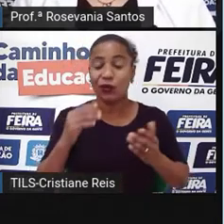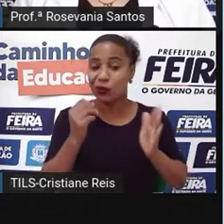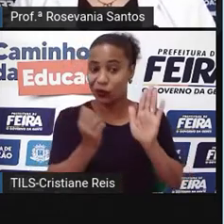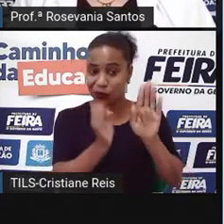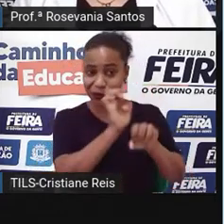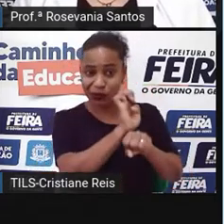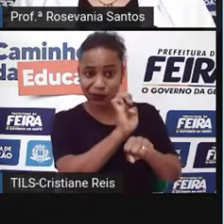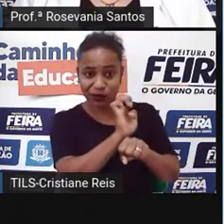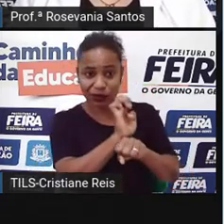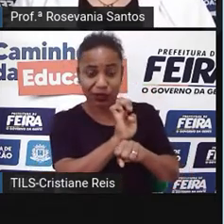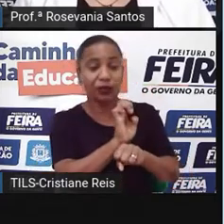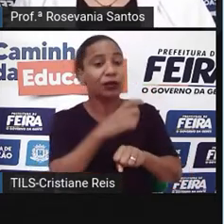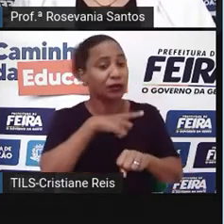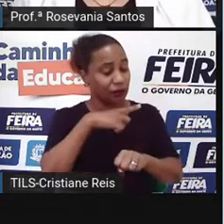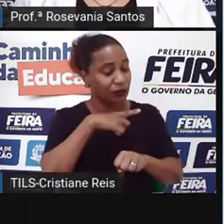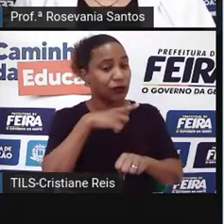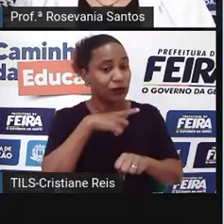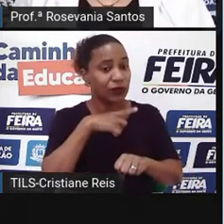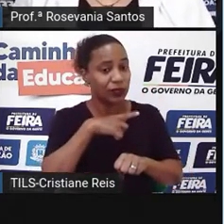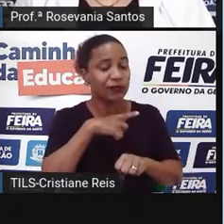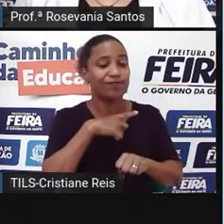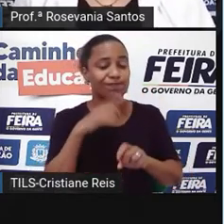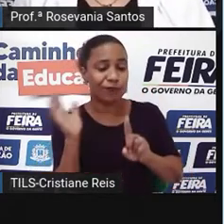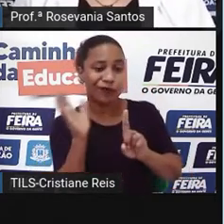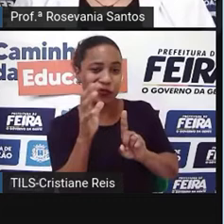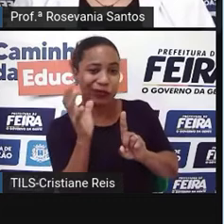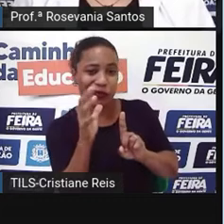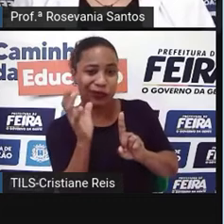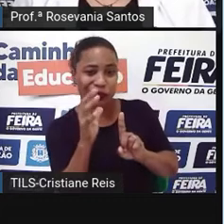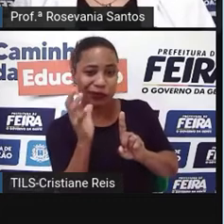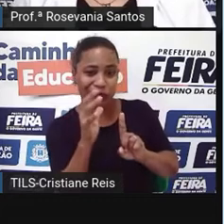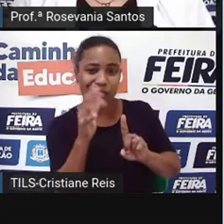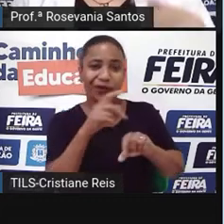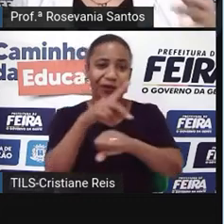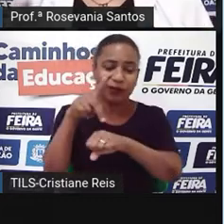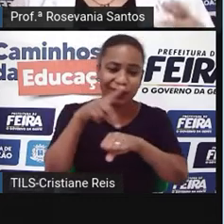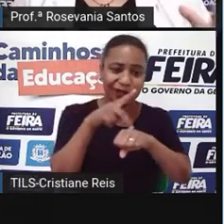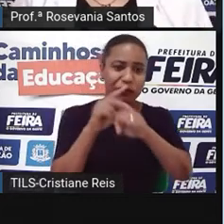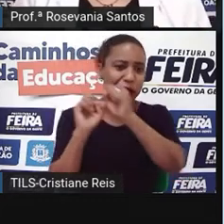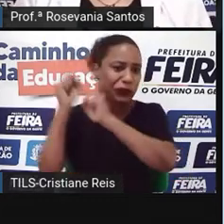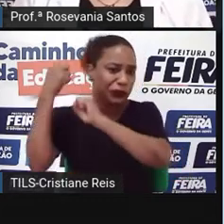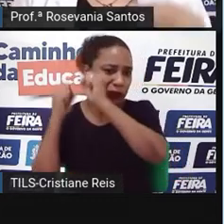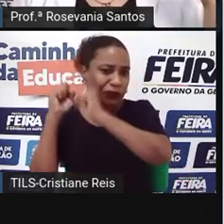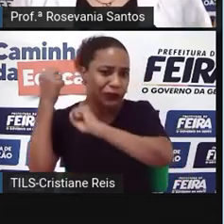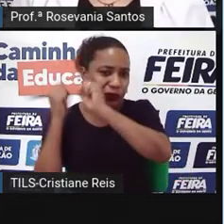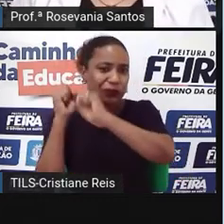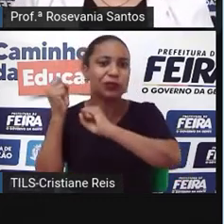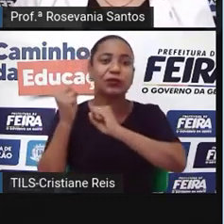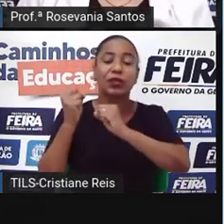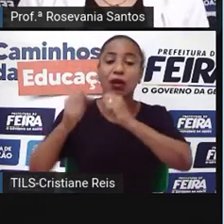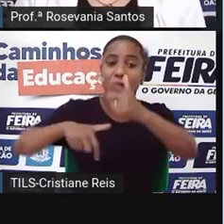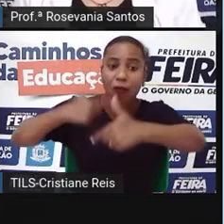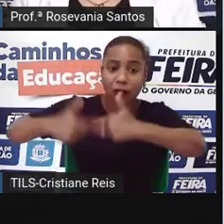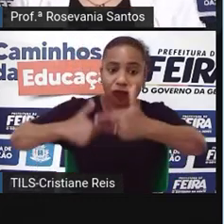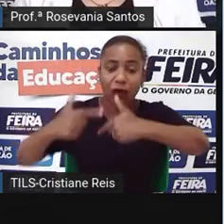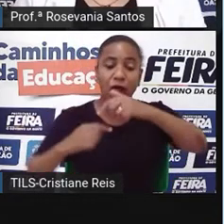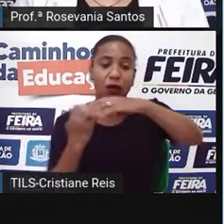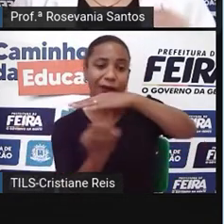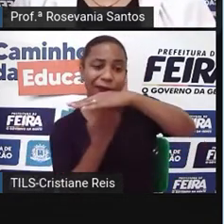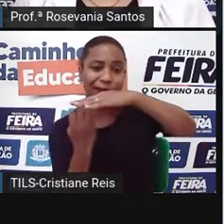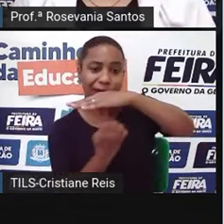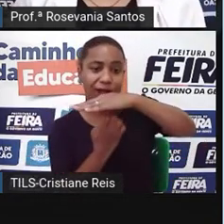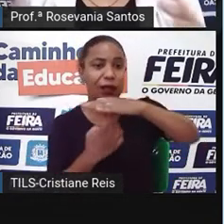em cima aqui, da maioria das indústrias, né, dos meios de produção, pertence ao